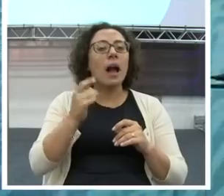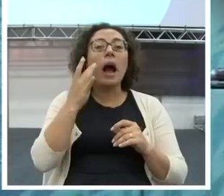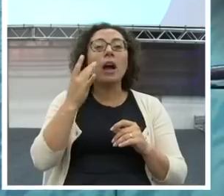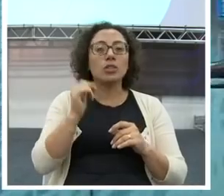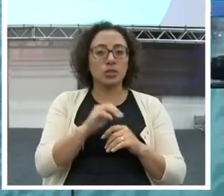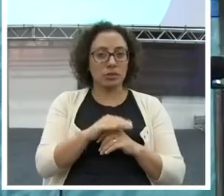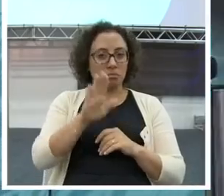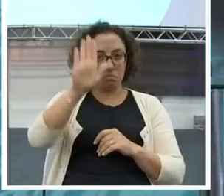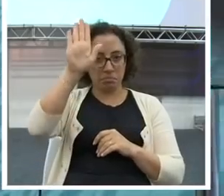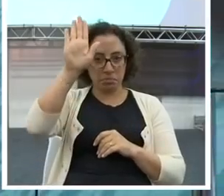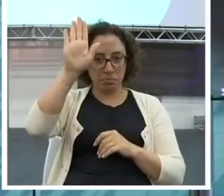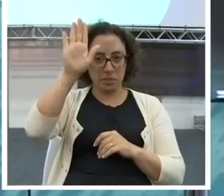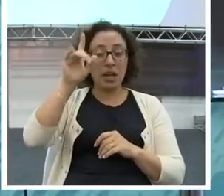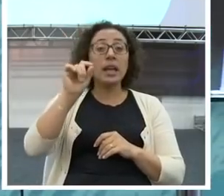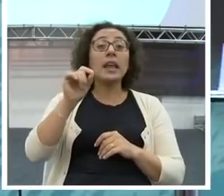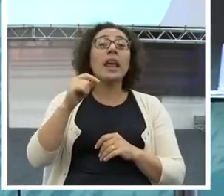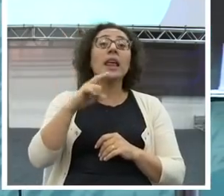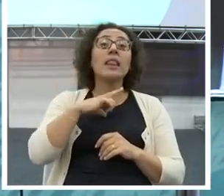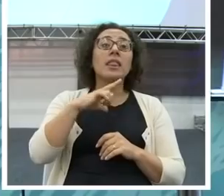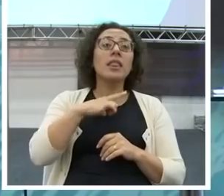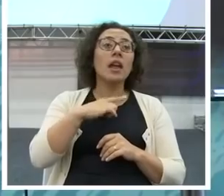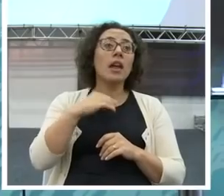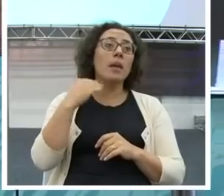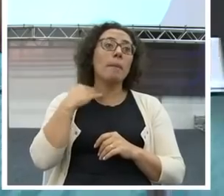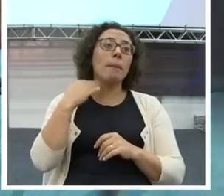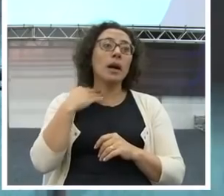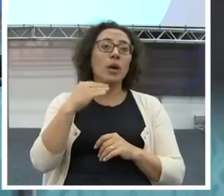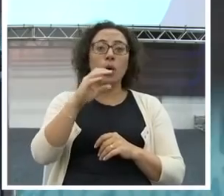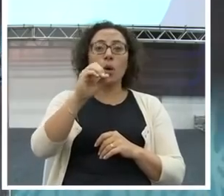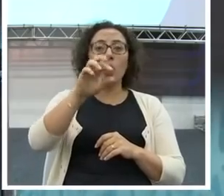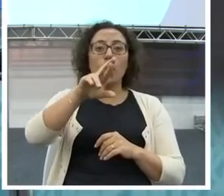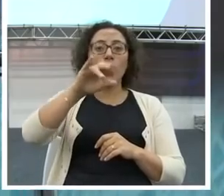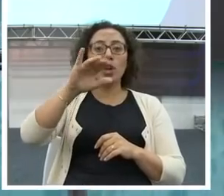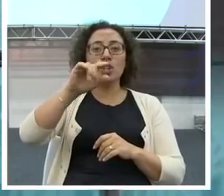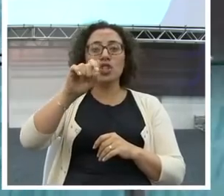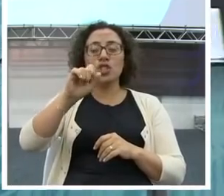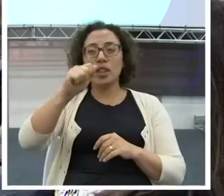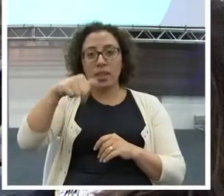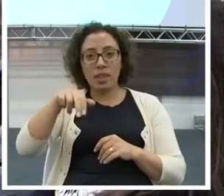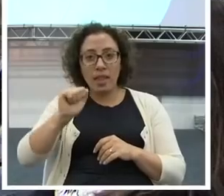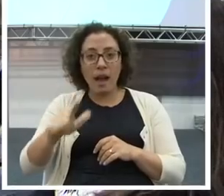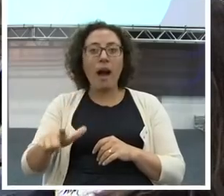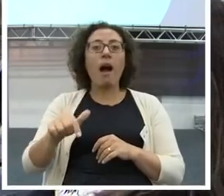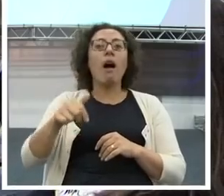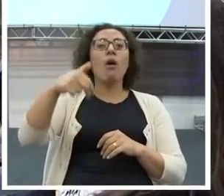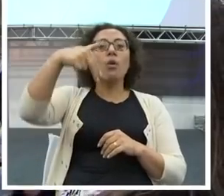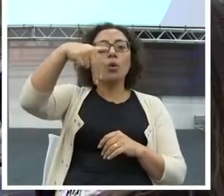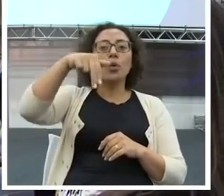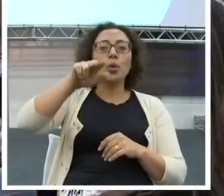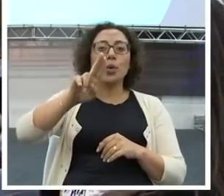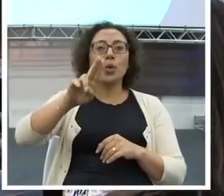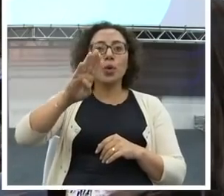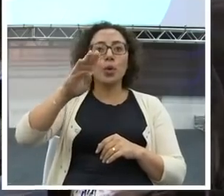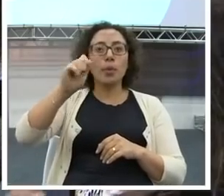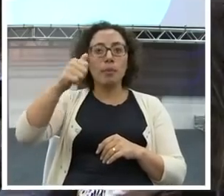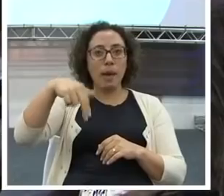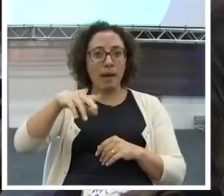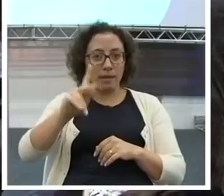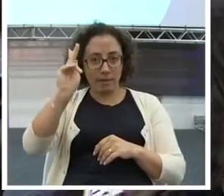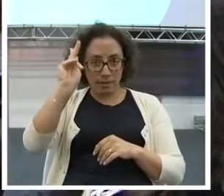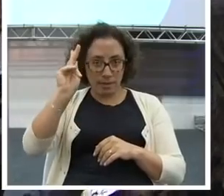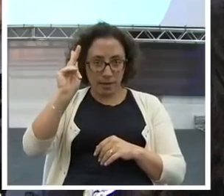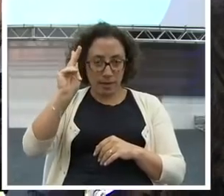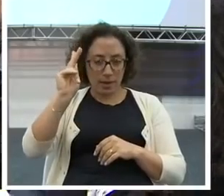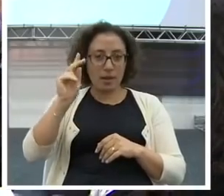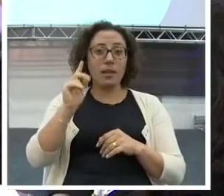Quem aqui tem conta no banco Inter, no Banco Original, no Bank, olha só, quase ninguém.